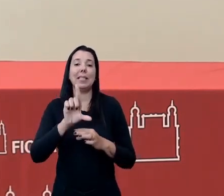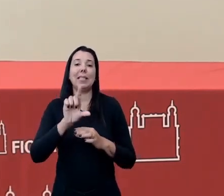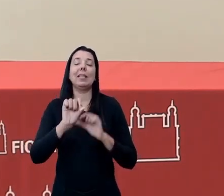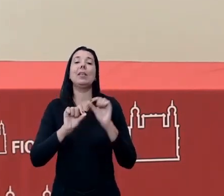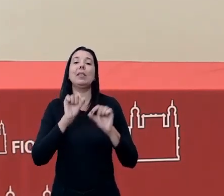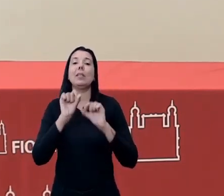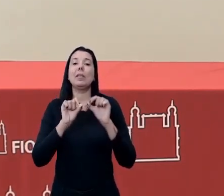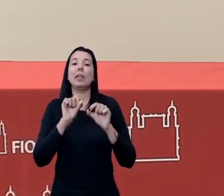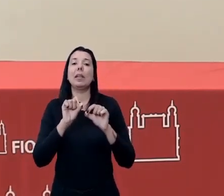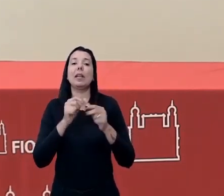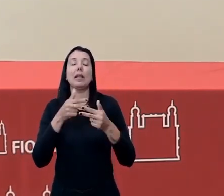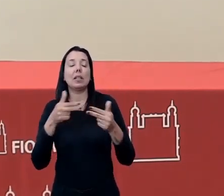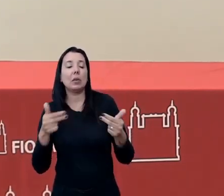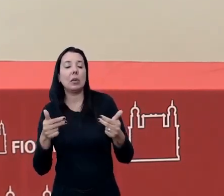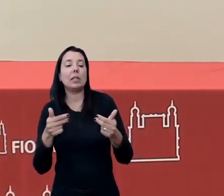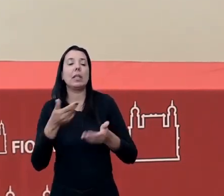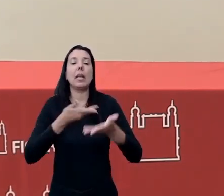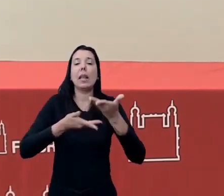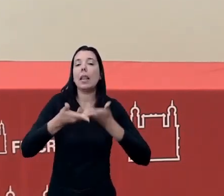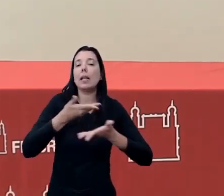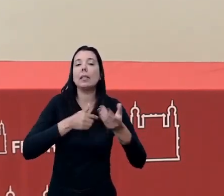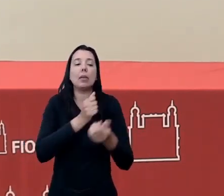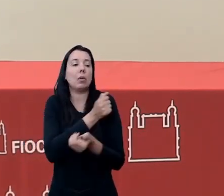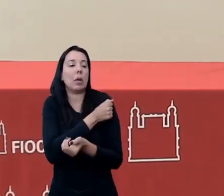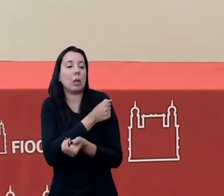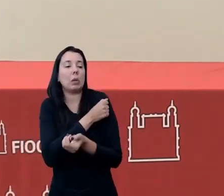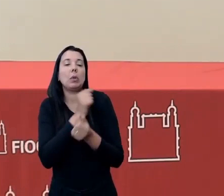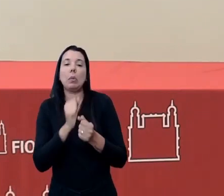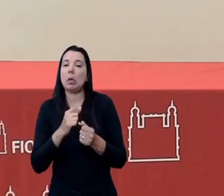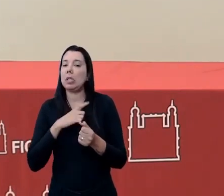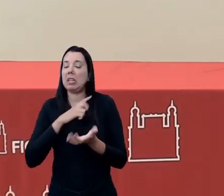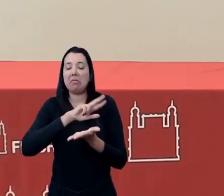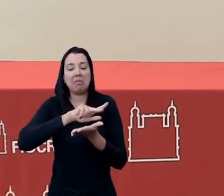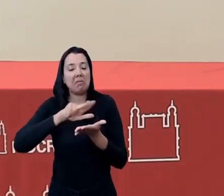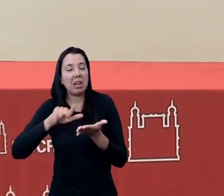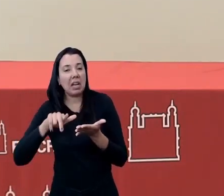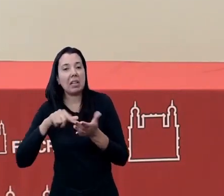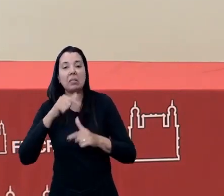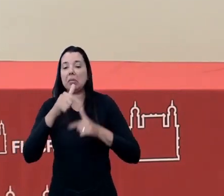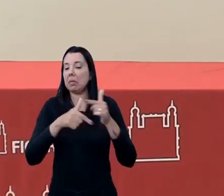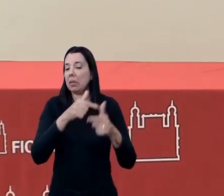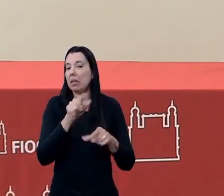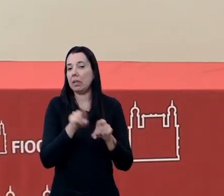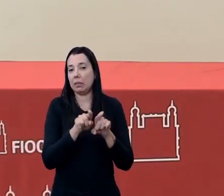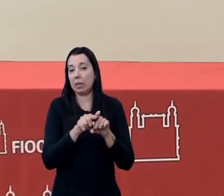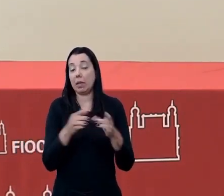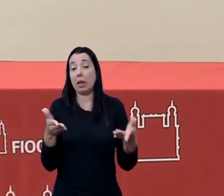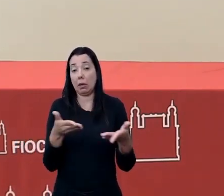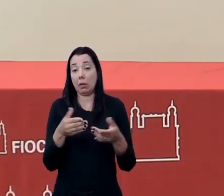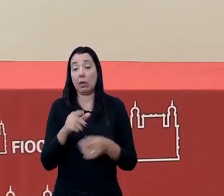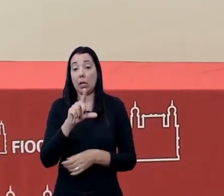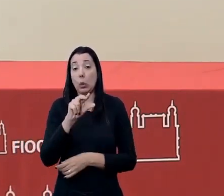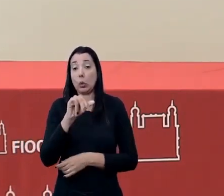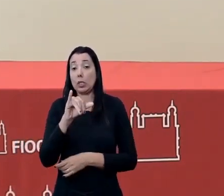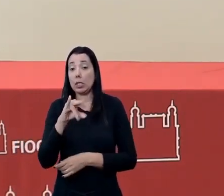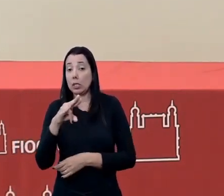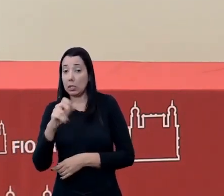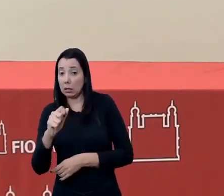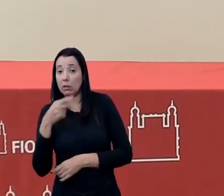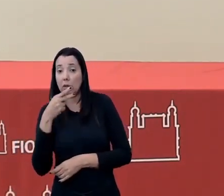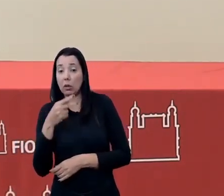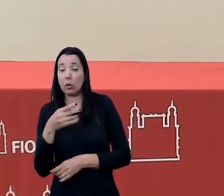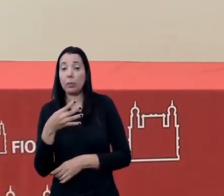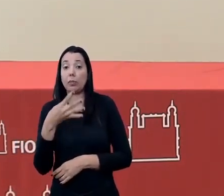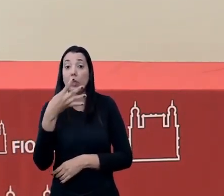interlocuções com os estudantes, elas possam ocorrer das diversas formas. A gente está no momento, o Luciano falou, de nossos